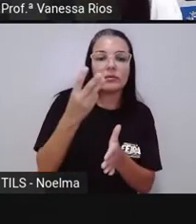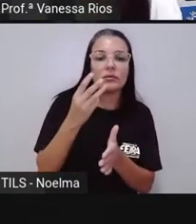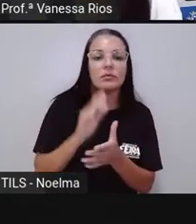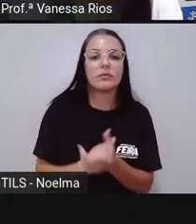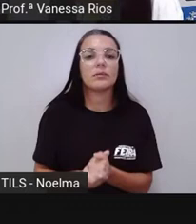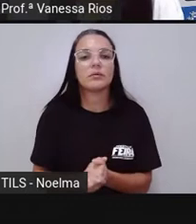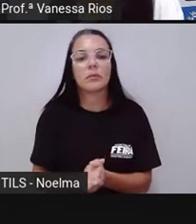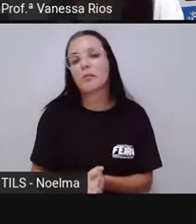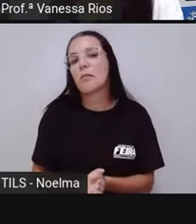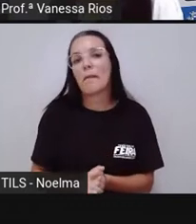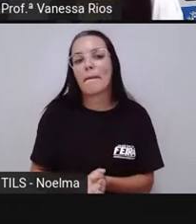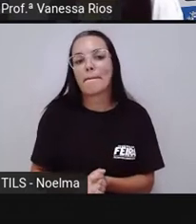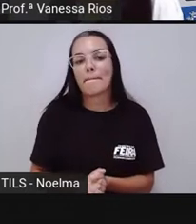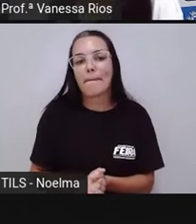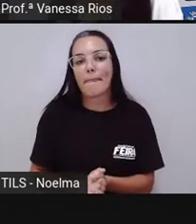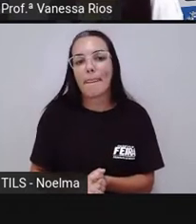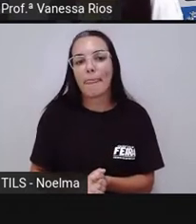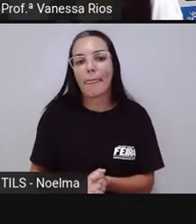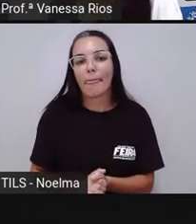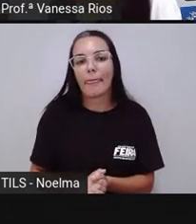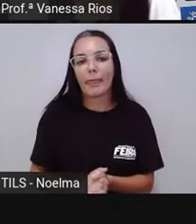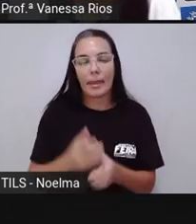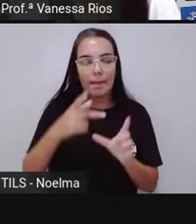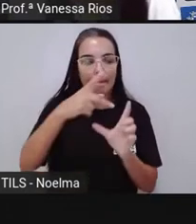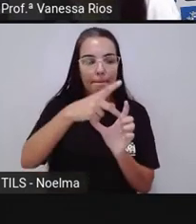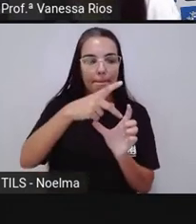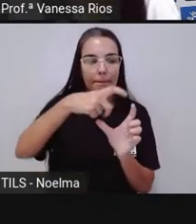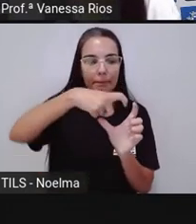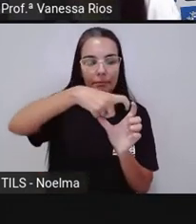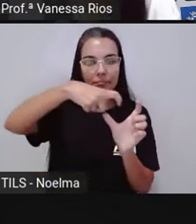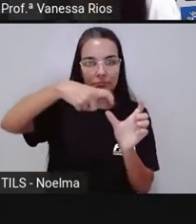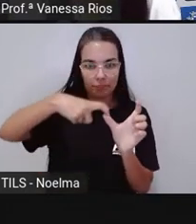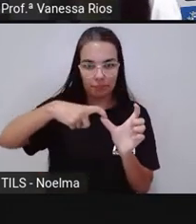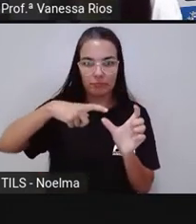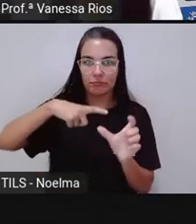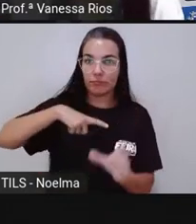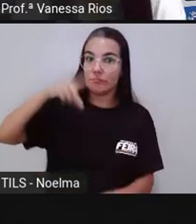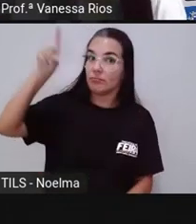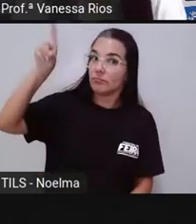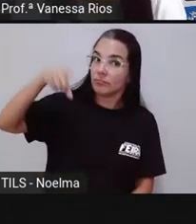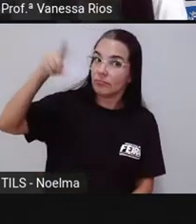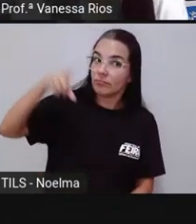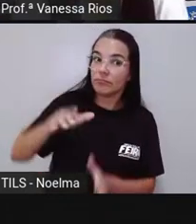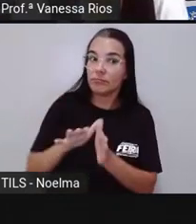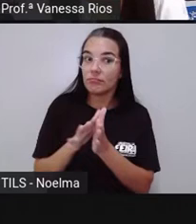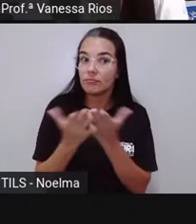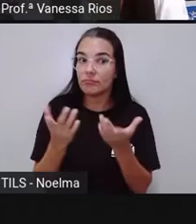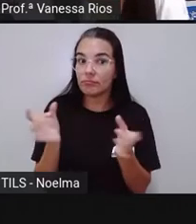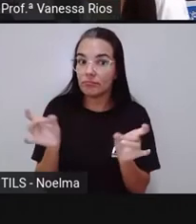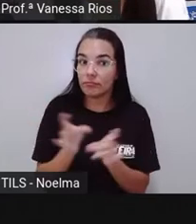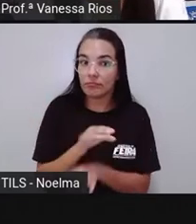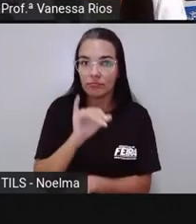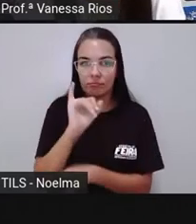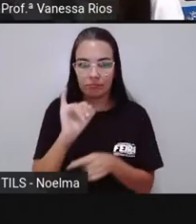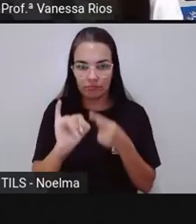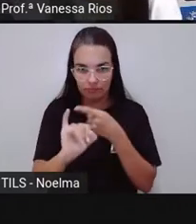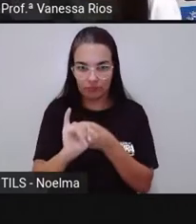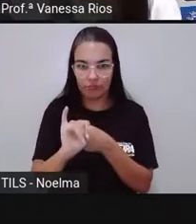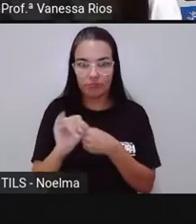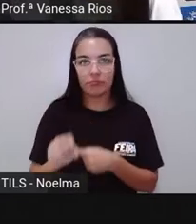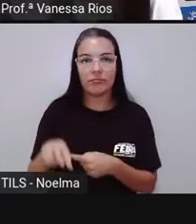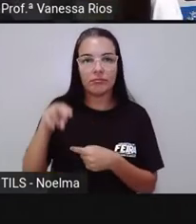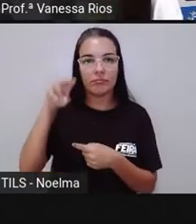olha só, recebem acento quando terminadas em I ou IS, U ou US, UM, UNS,